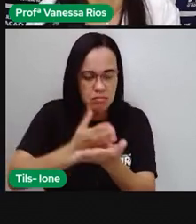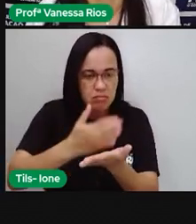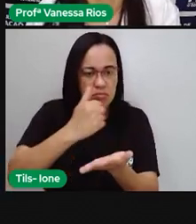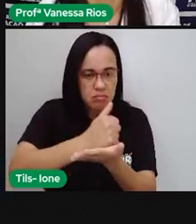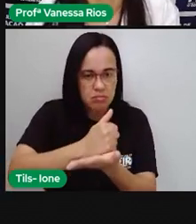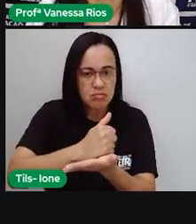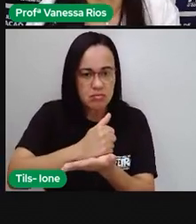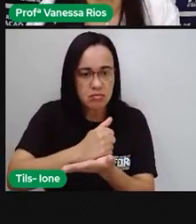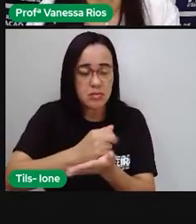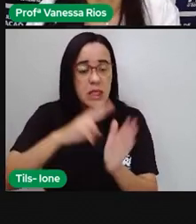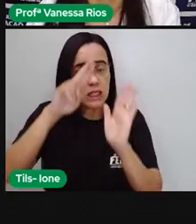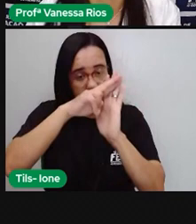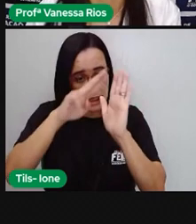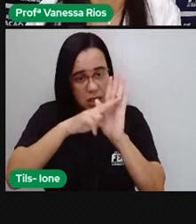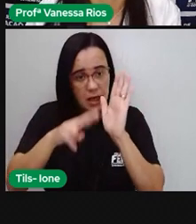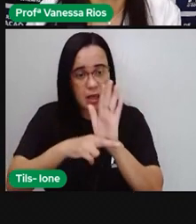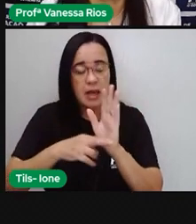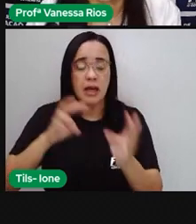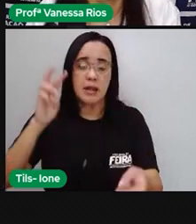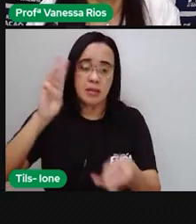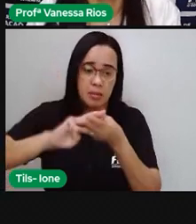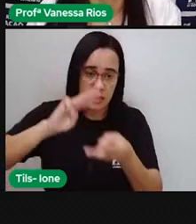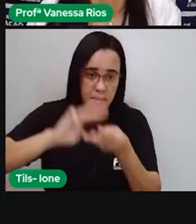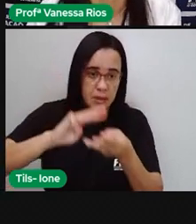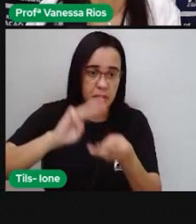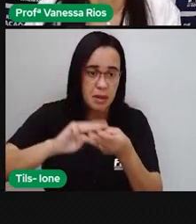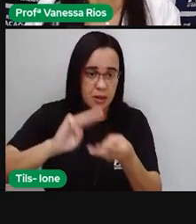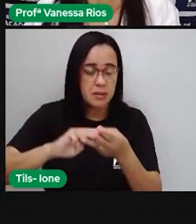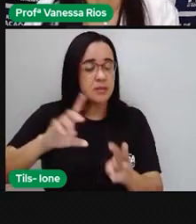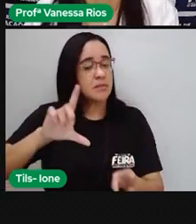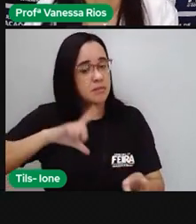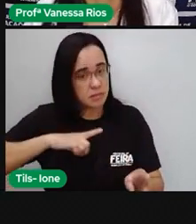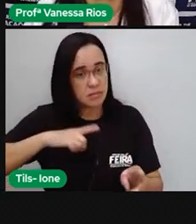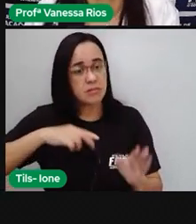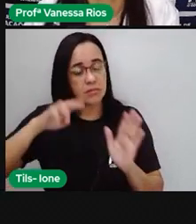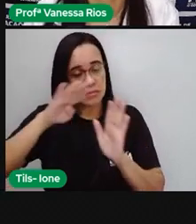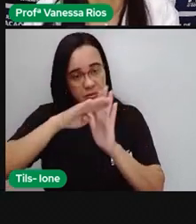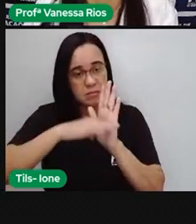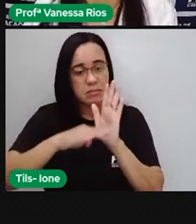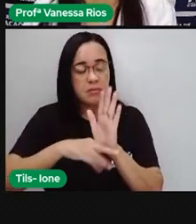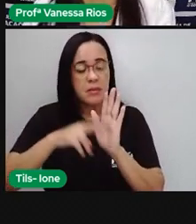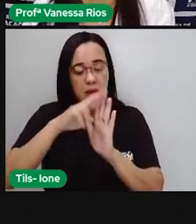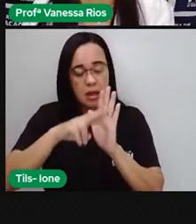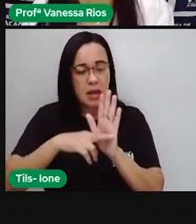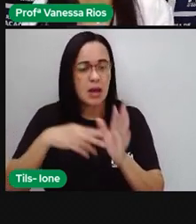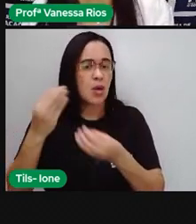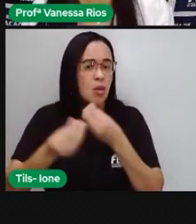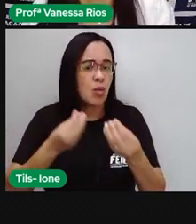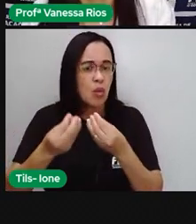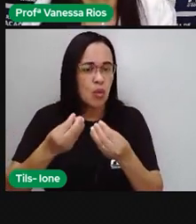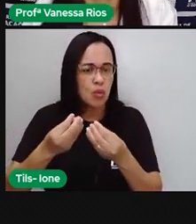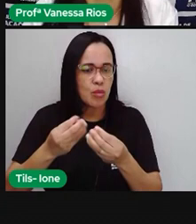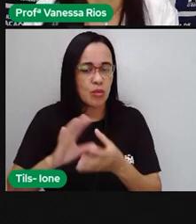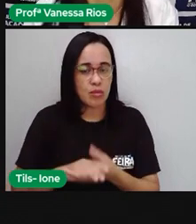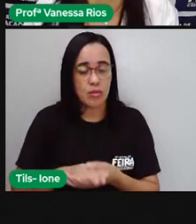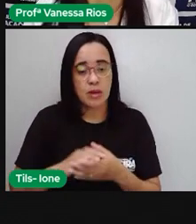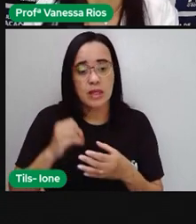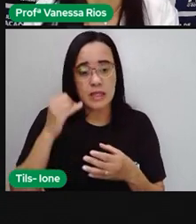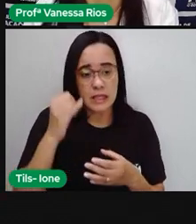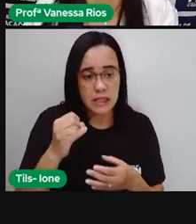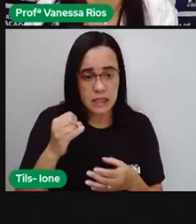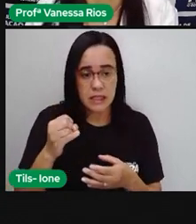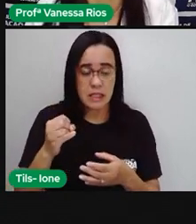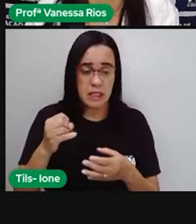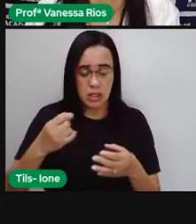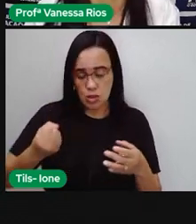estabelecer regras. A matemática estabelece regras de aproximação, de arredondamento. Para que esses números,